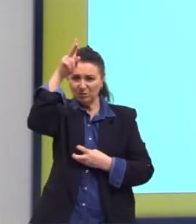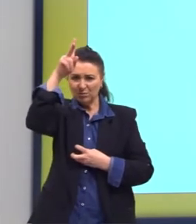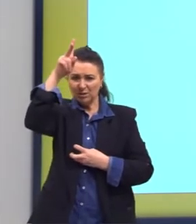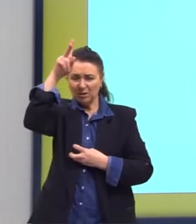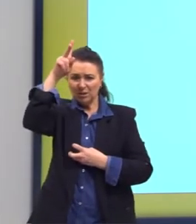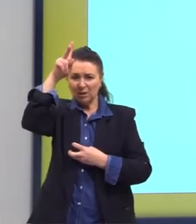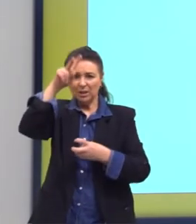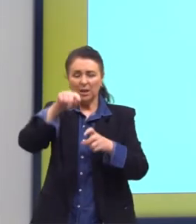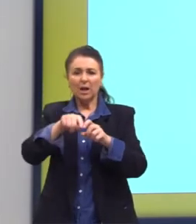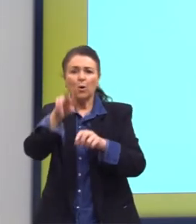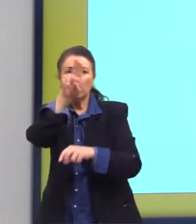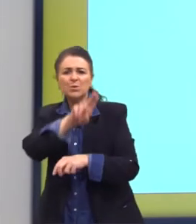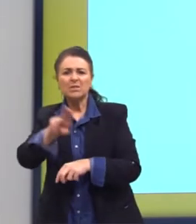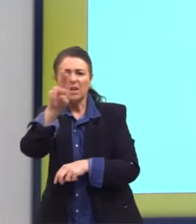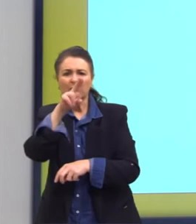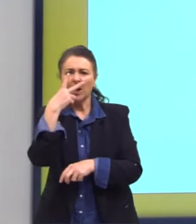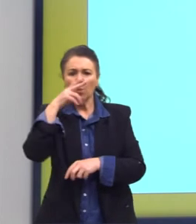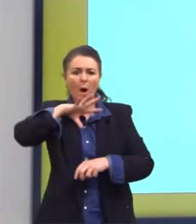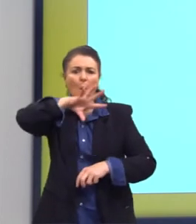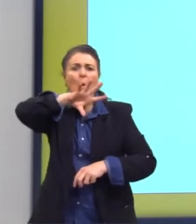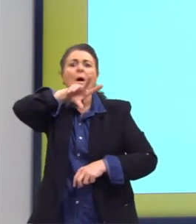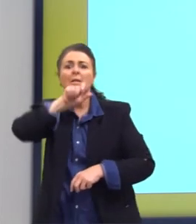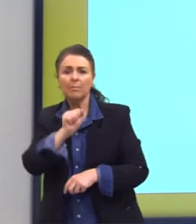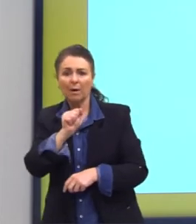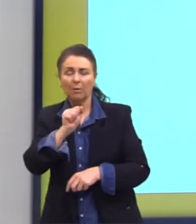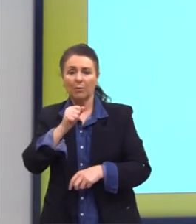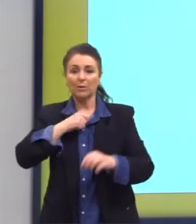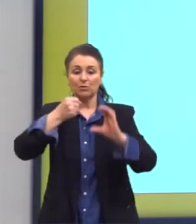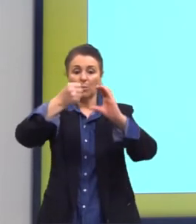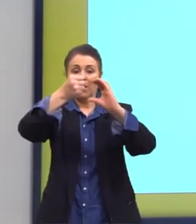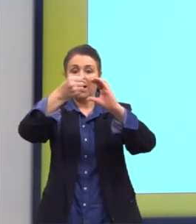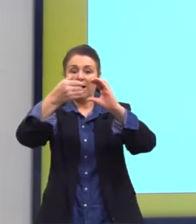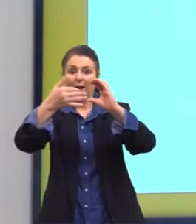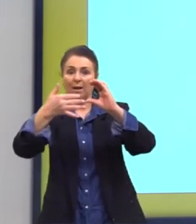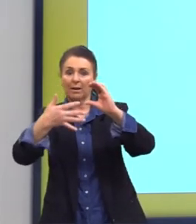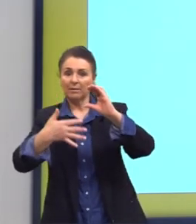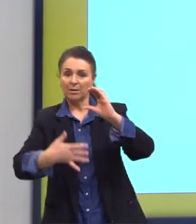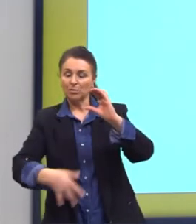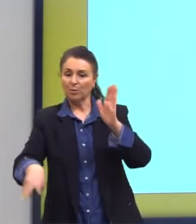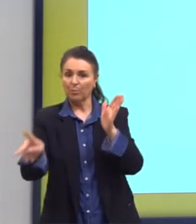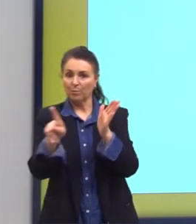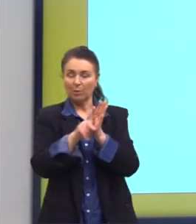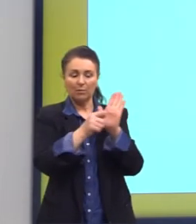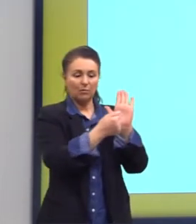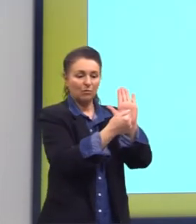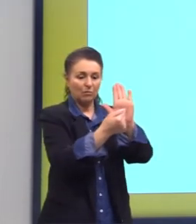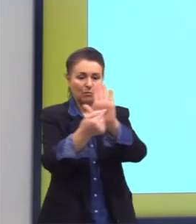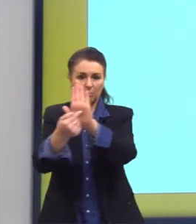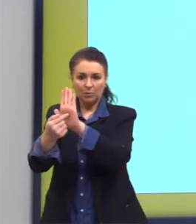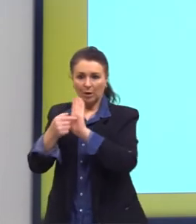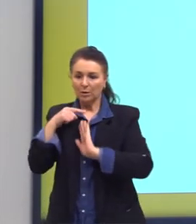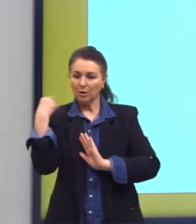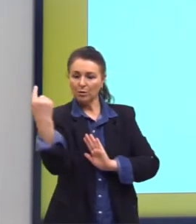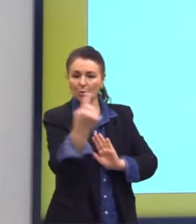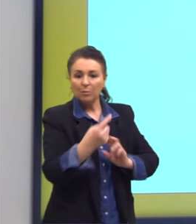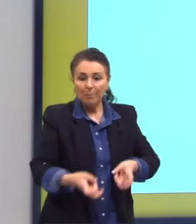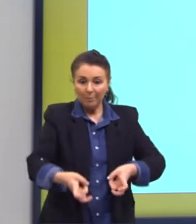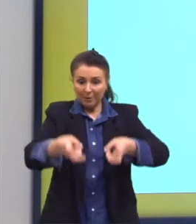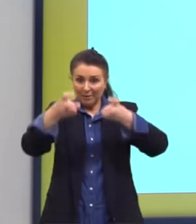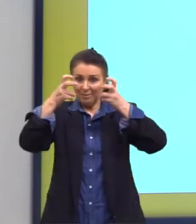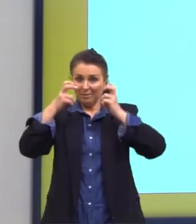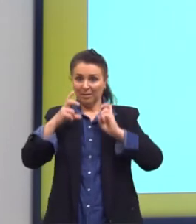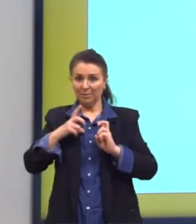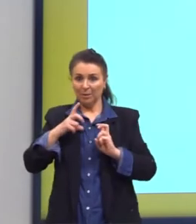fossem animais. Então, aqui a gente já tem essa característica. E vai mostrando aqui, que nós percebemos que é um